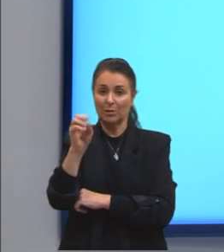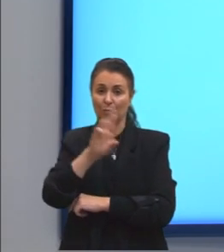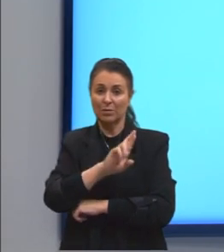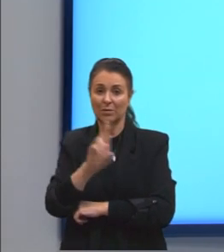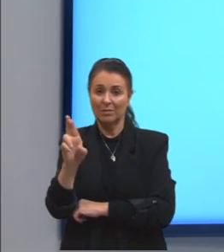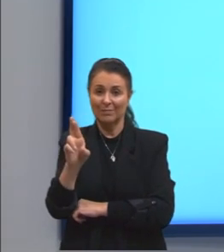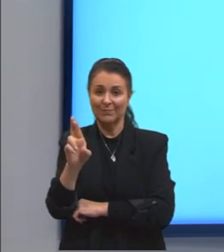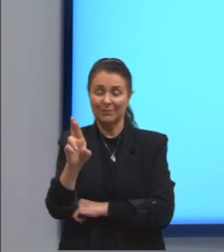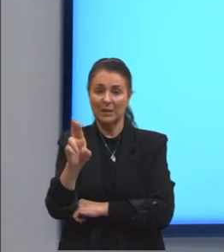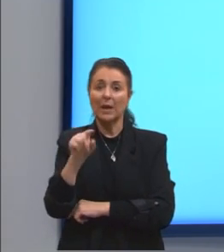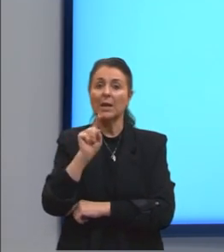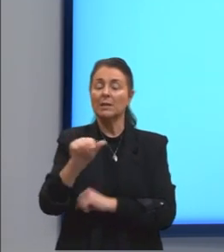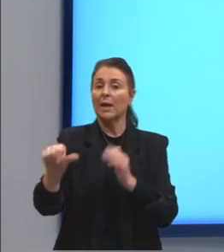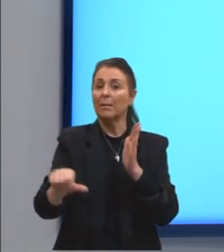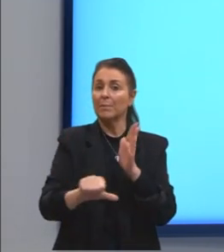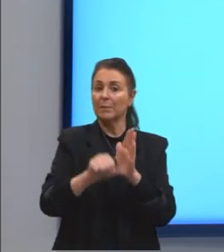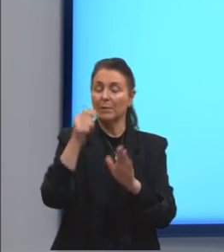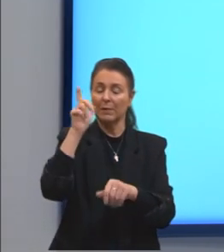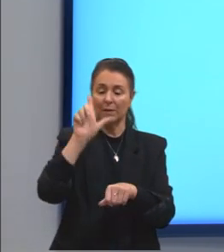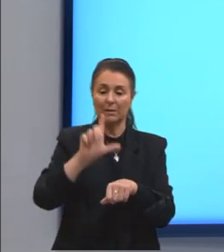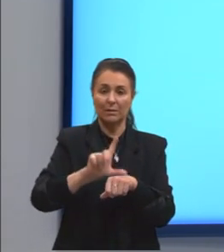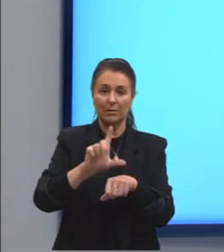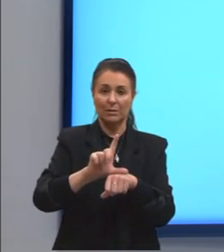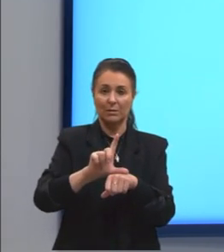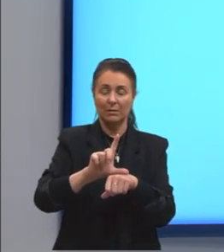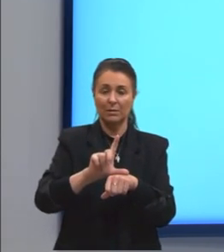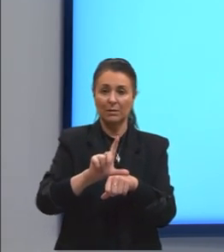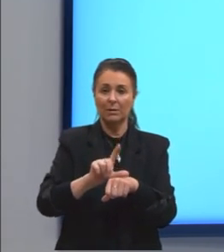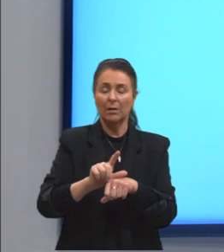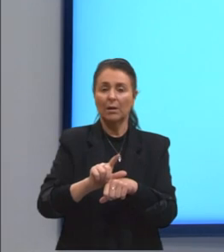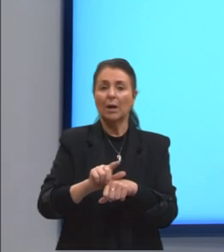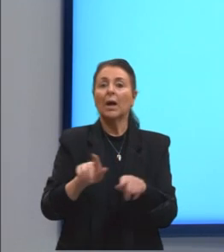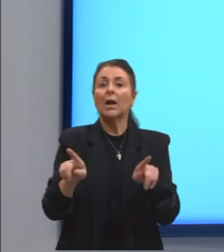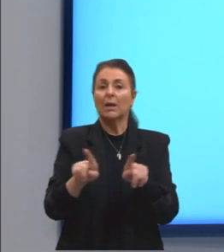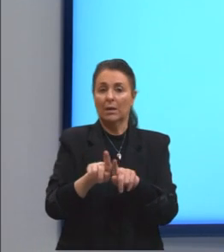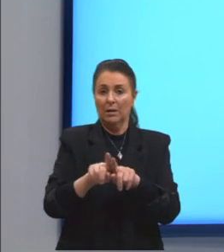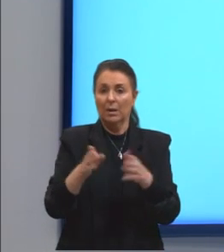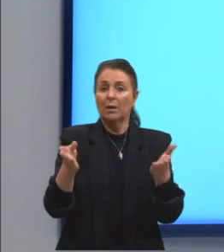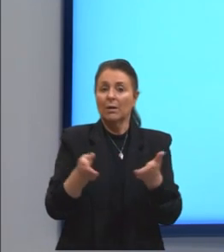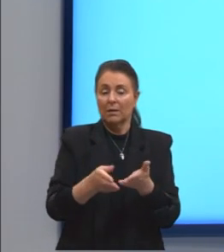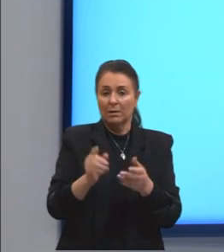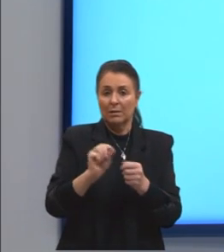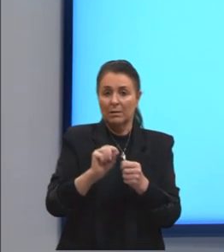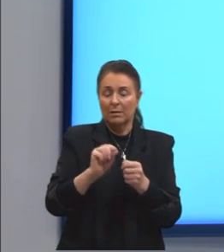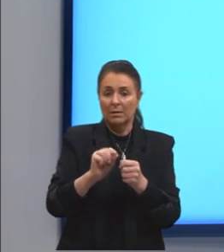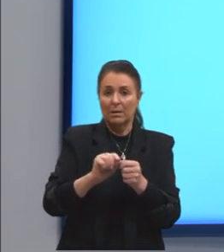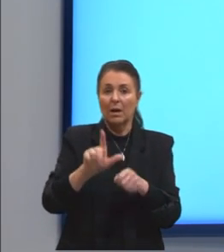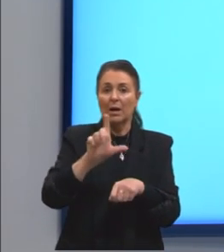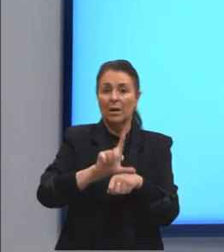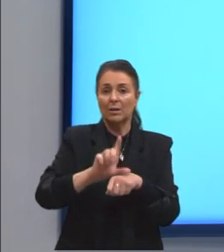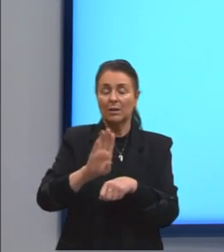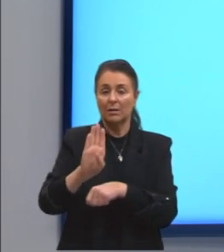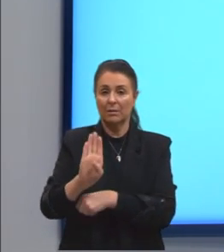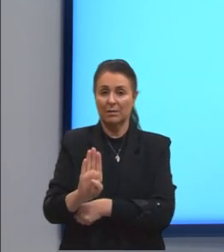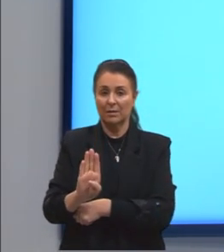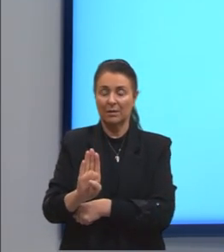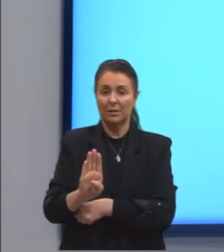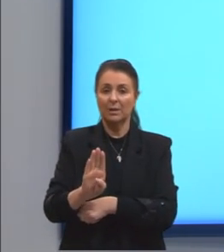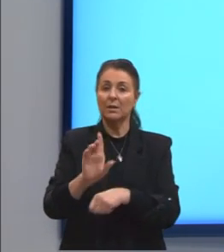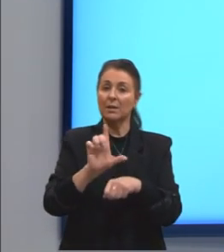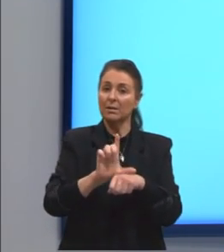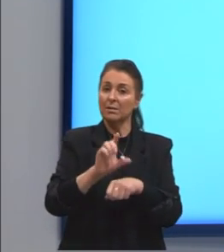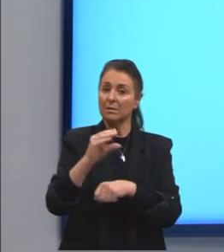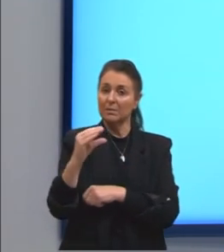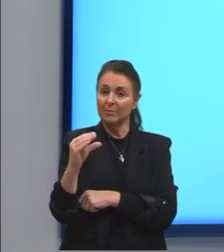Isso aqui para a primeira loja. O mesmo nós vamos fazer para a loja B e também para a